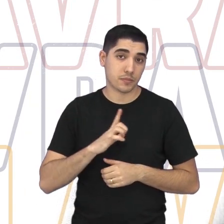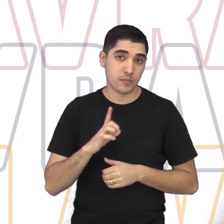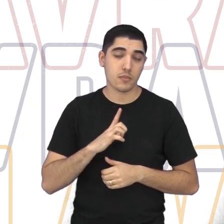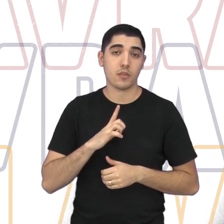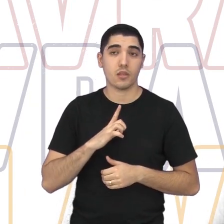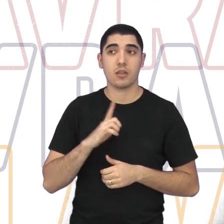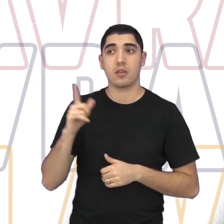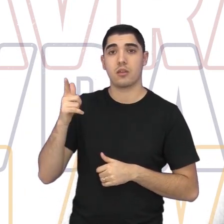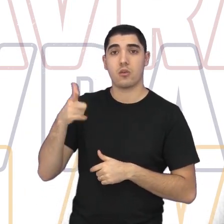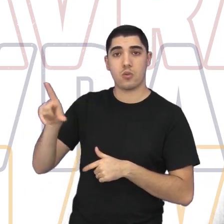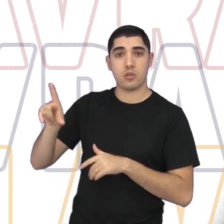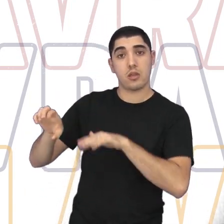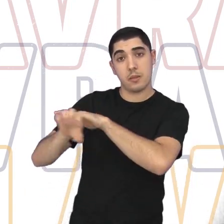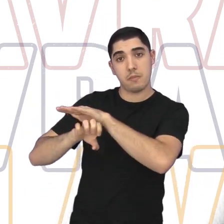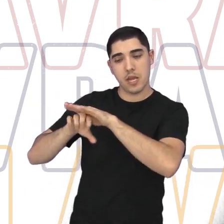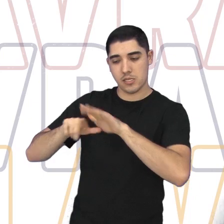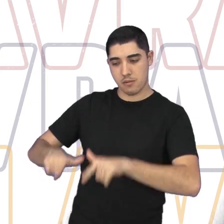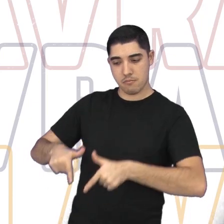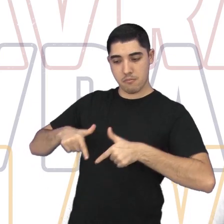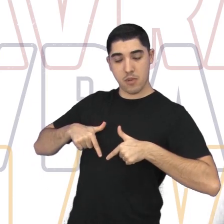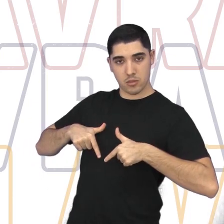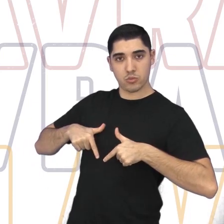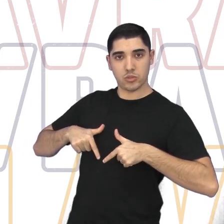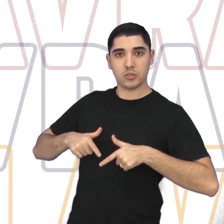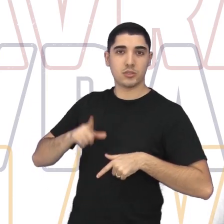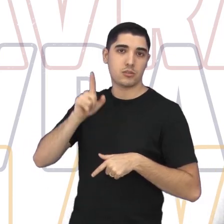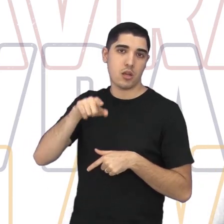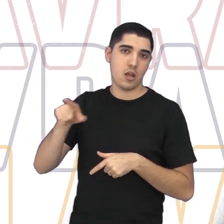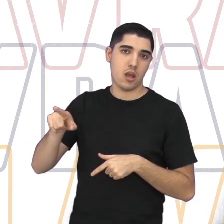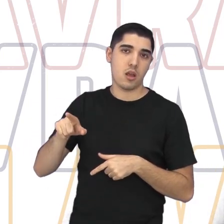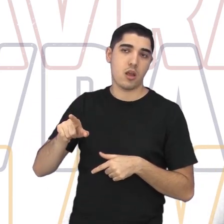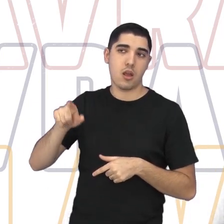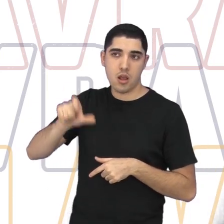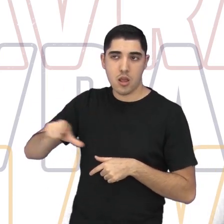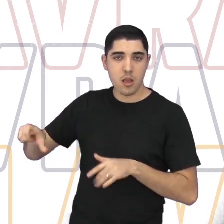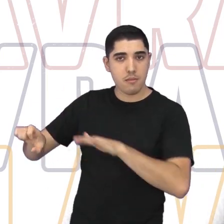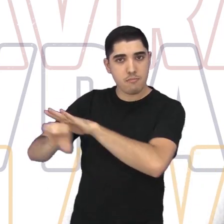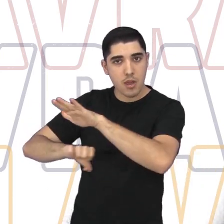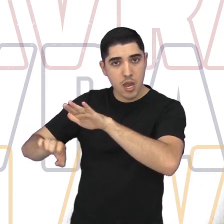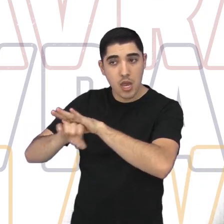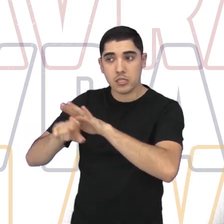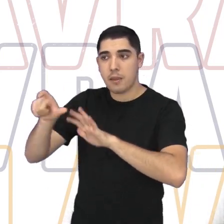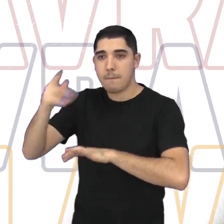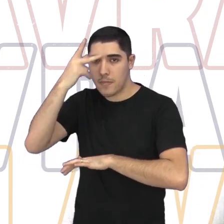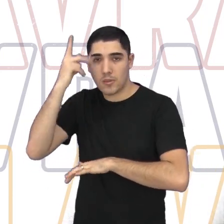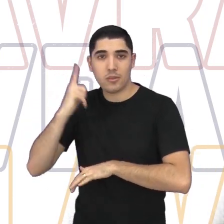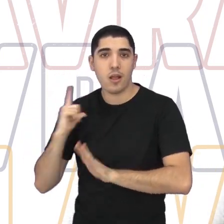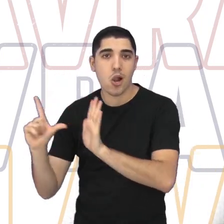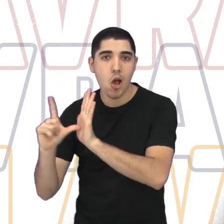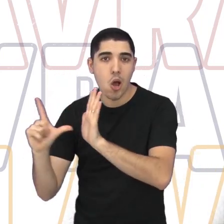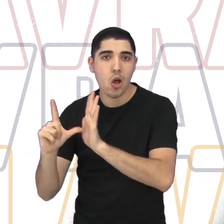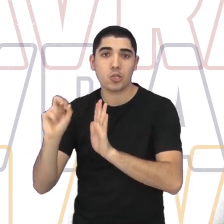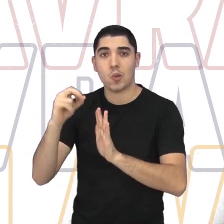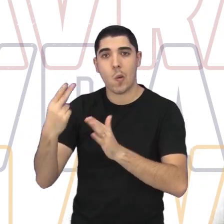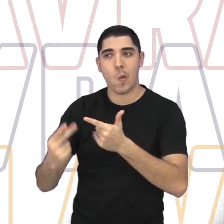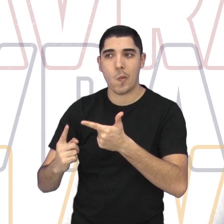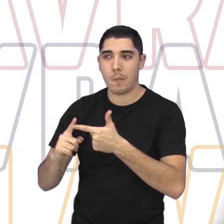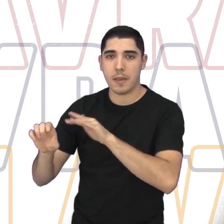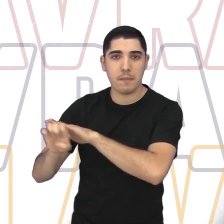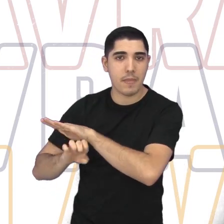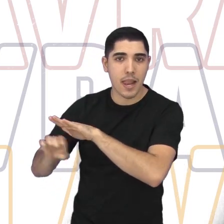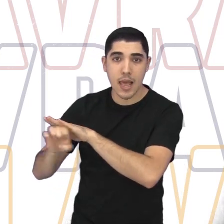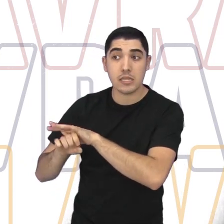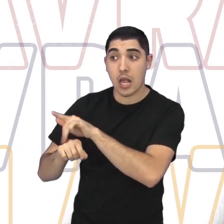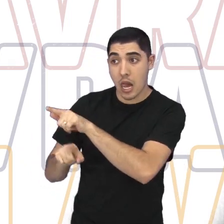Tem patrocínios, né? Alguns patrocínios que também a pessoa tem um comércio, que tem uma empresa e tudo